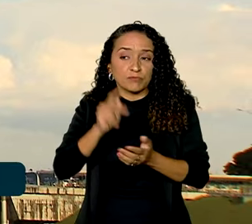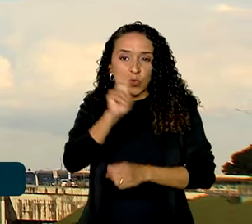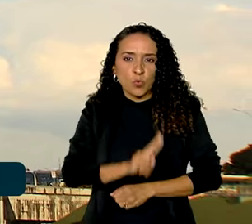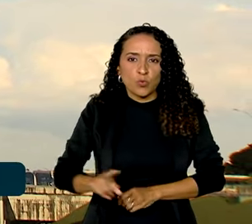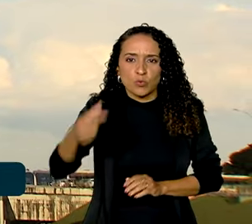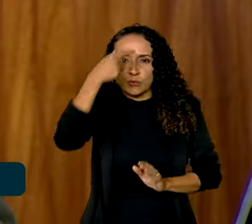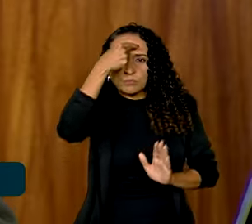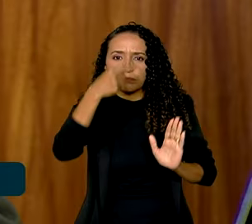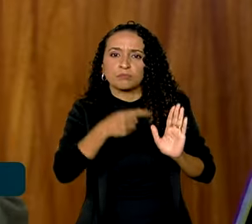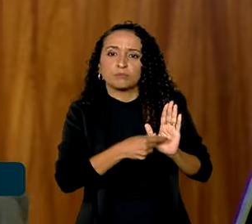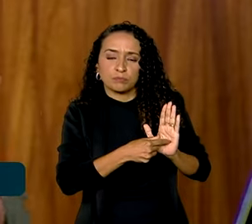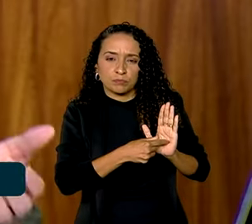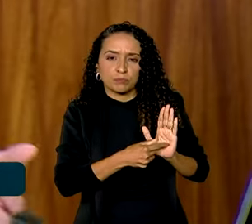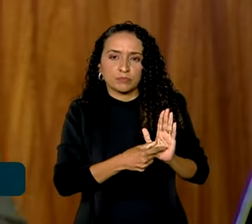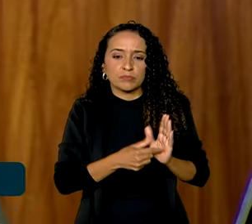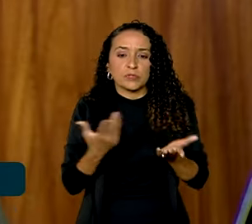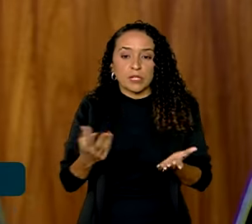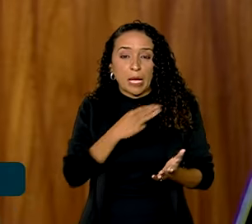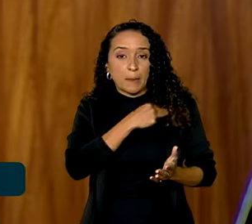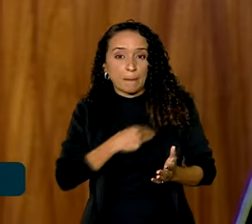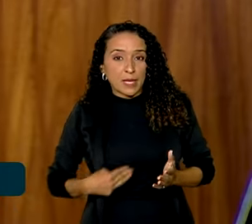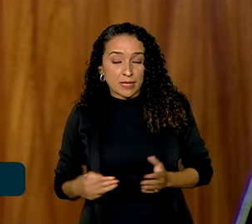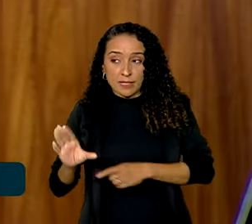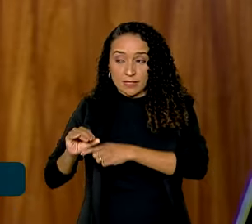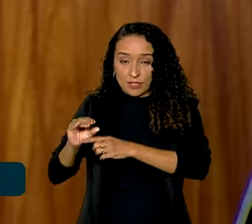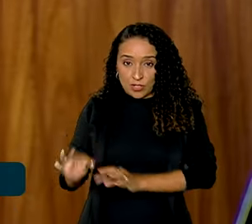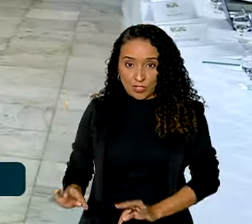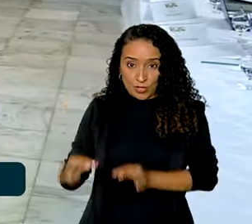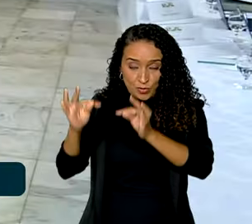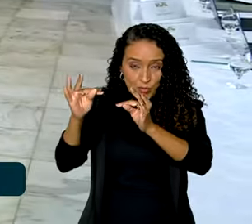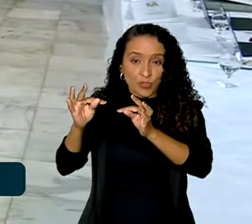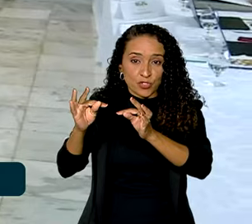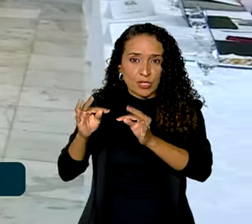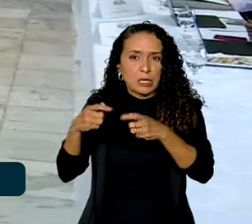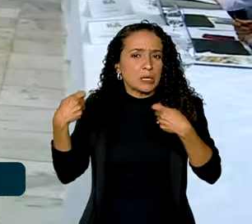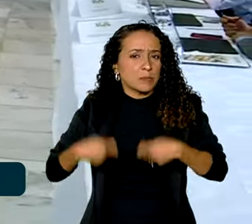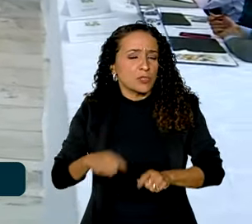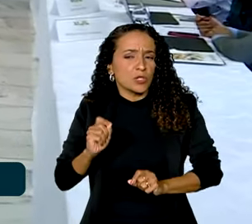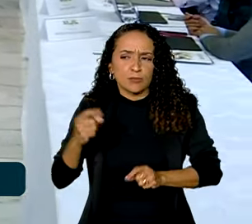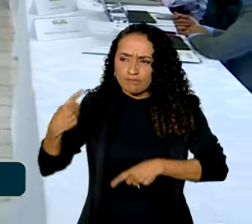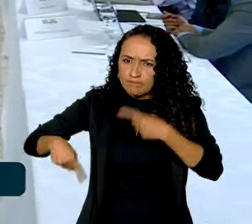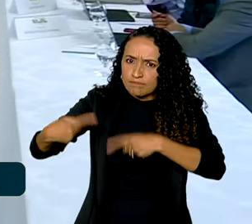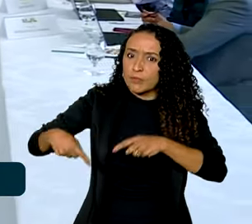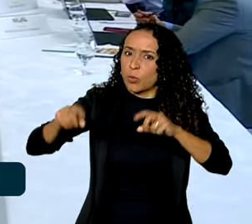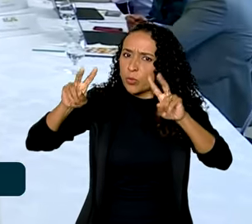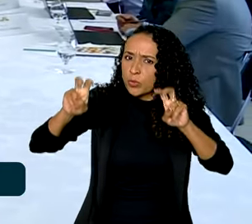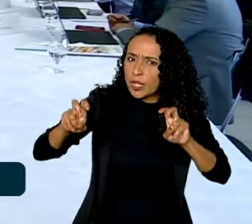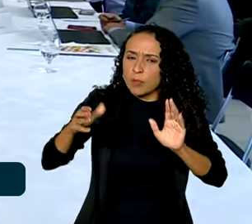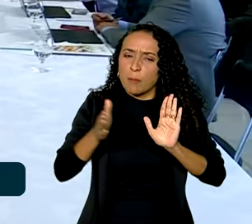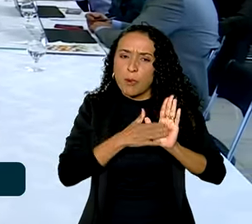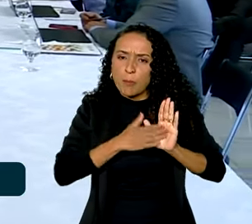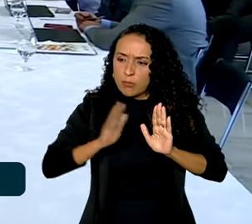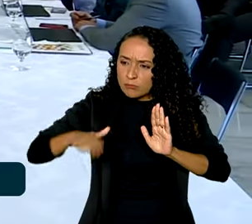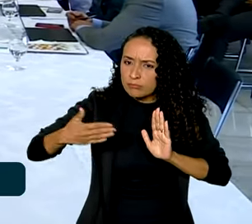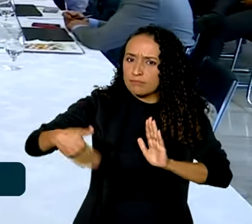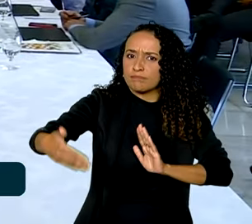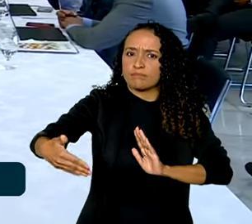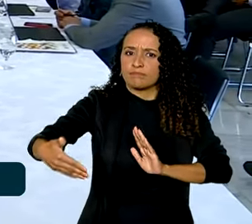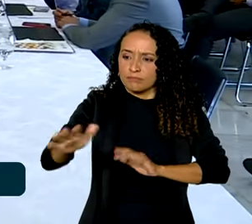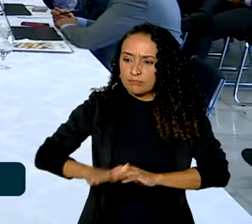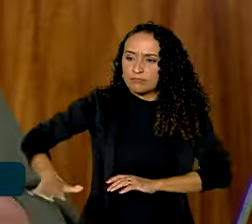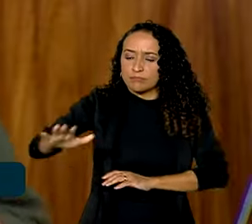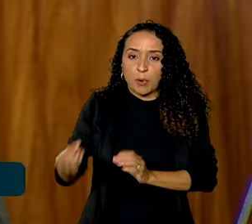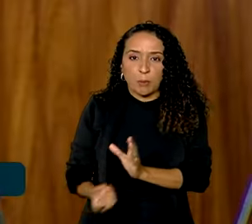inteligência artificial. Para a ministra da Ciência e Tecnologia, é preciso discutir o tema para propor avanços nos setores